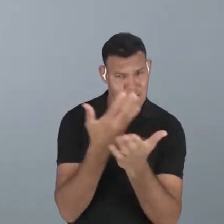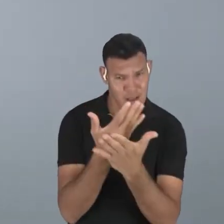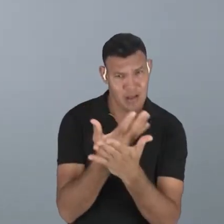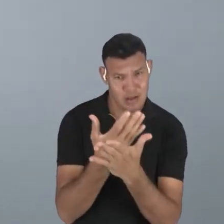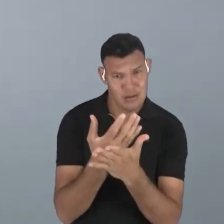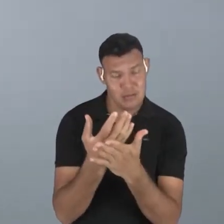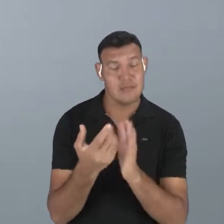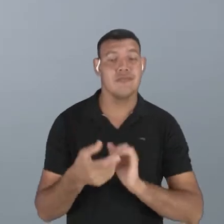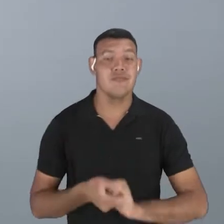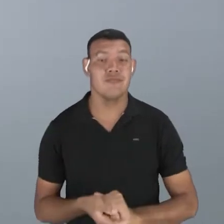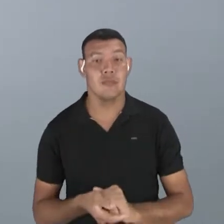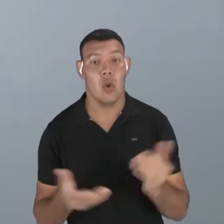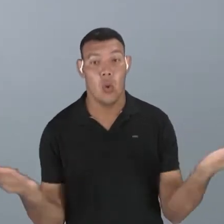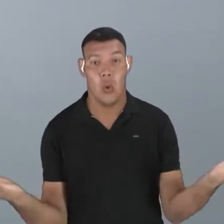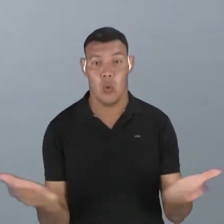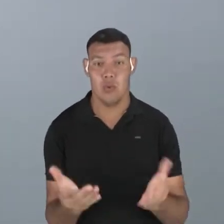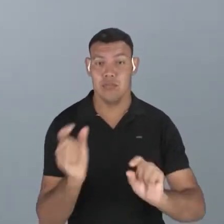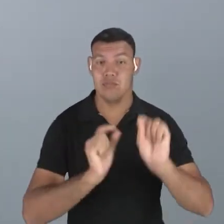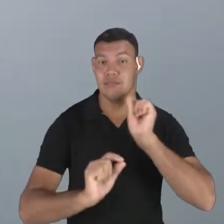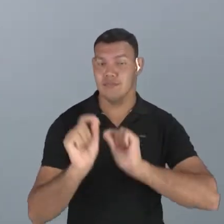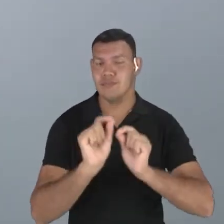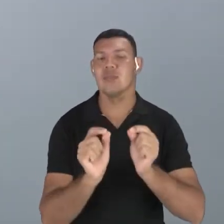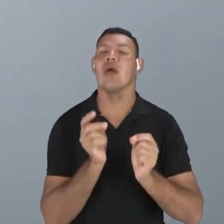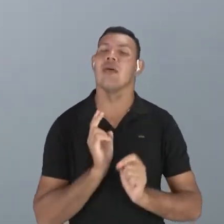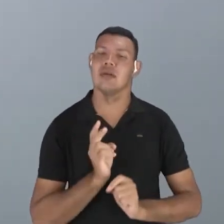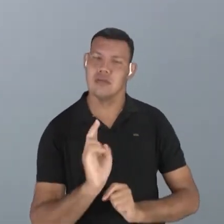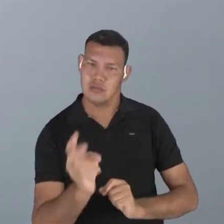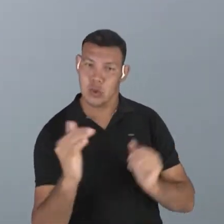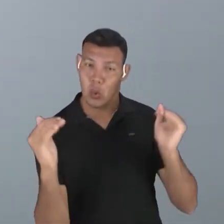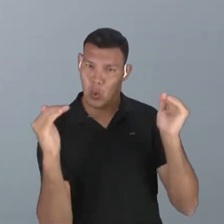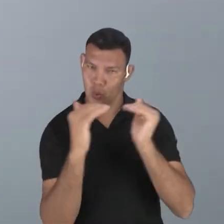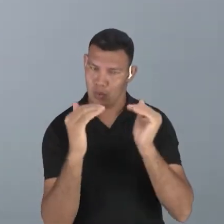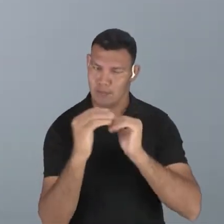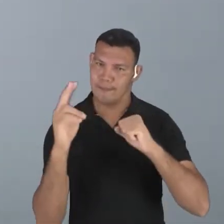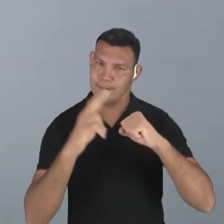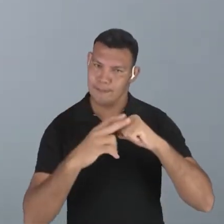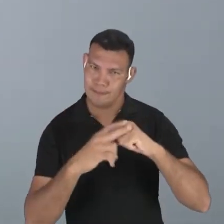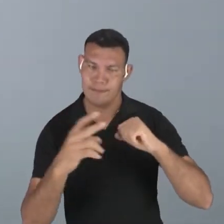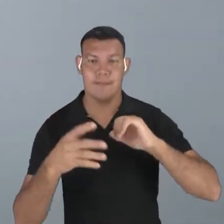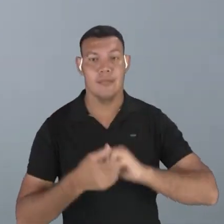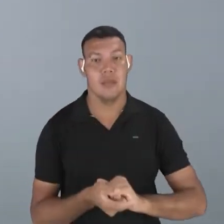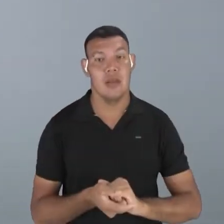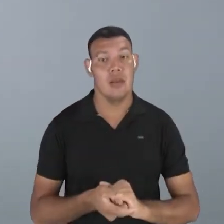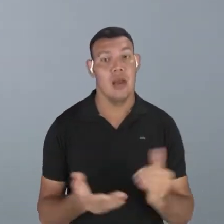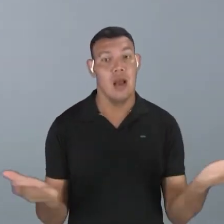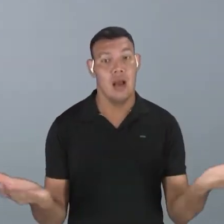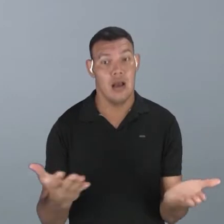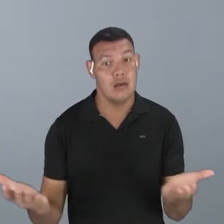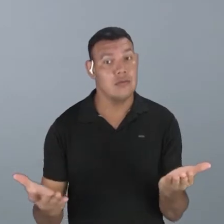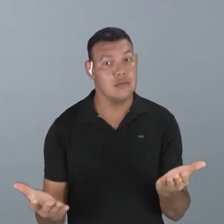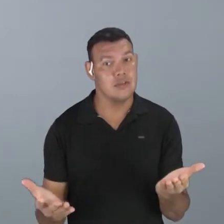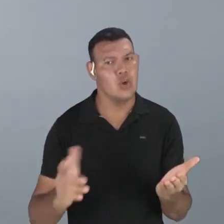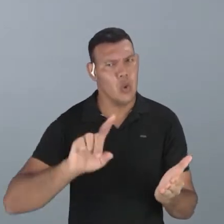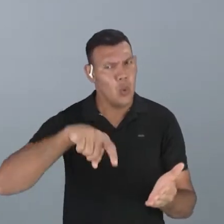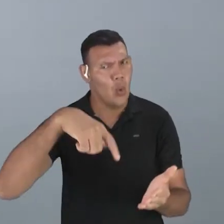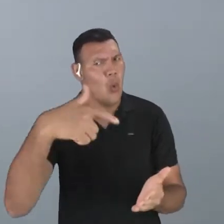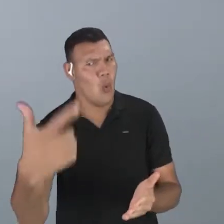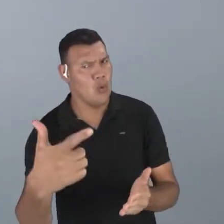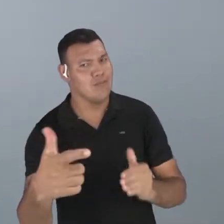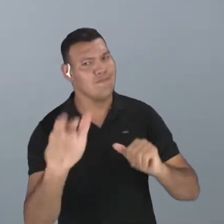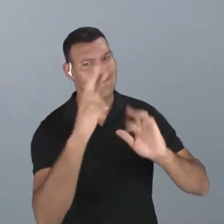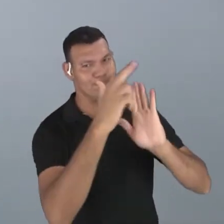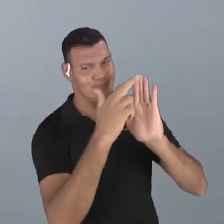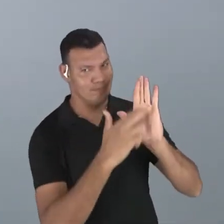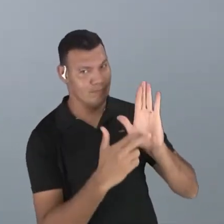dada. Hoje, nós vamos continuar falando de concordância verbal, vamos falar sobre outras regras.